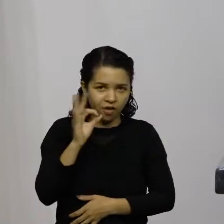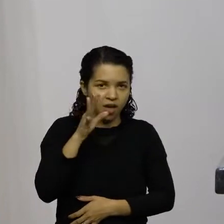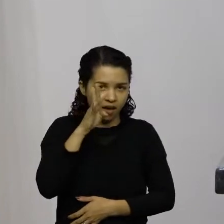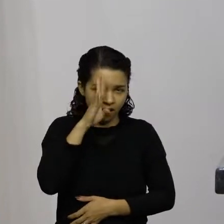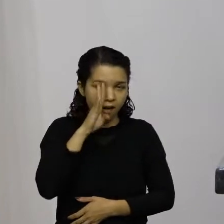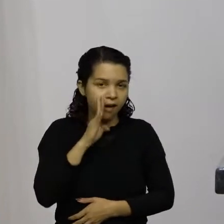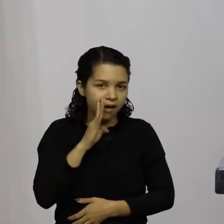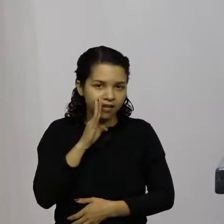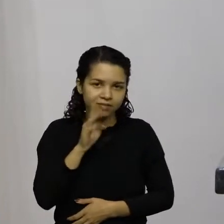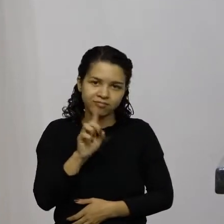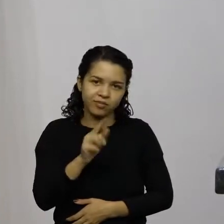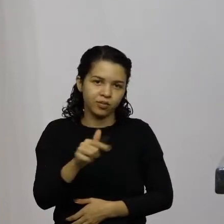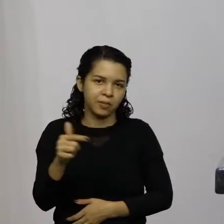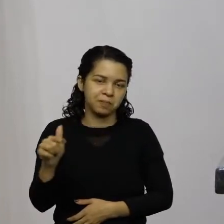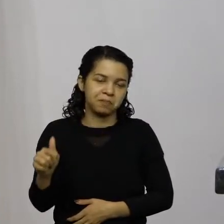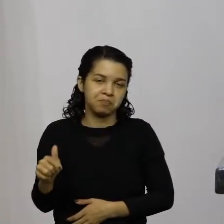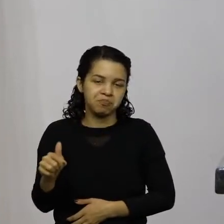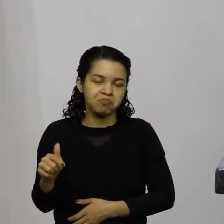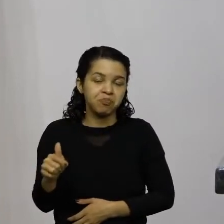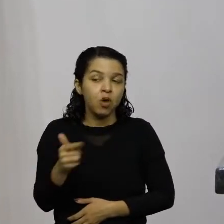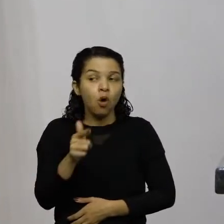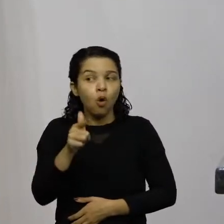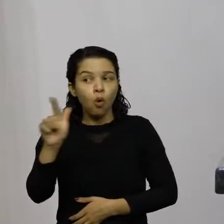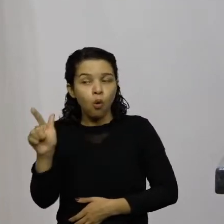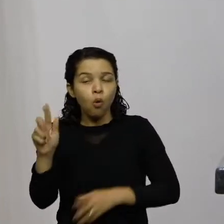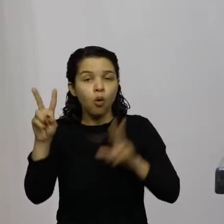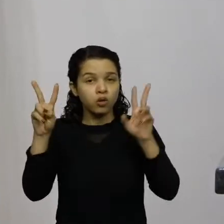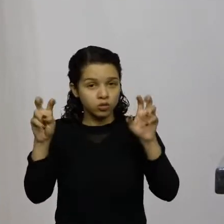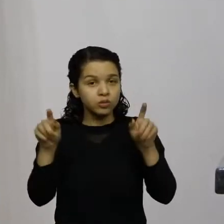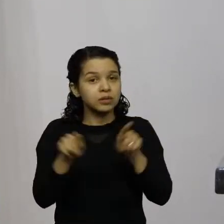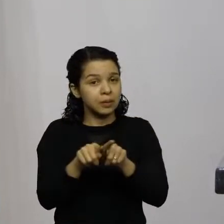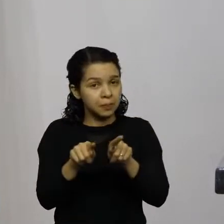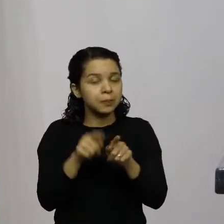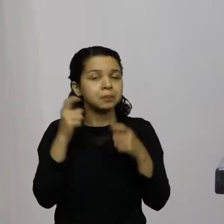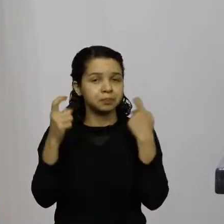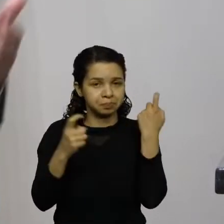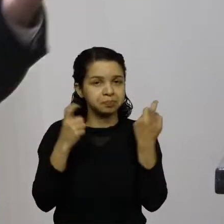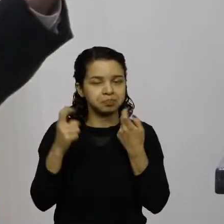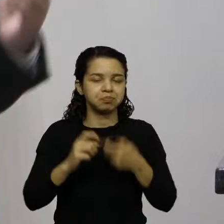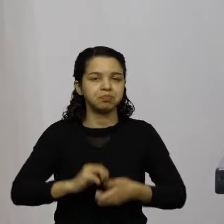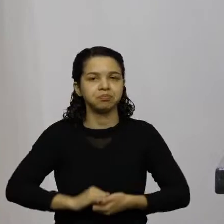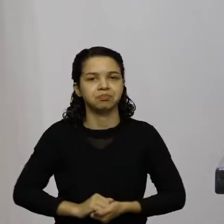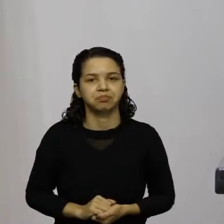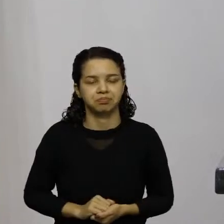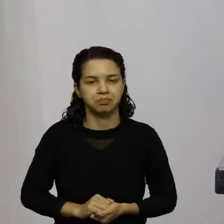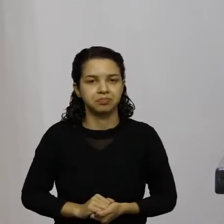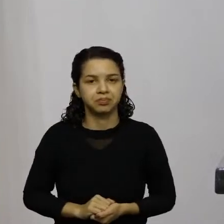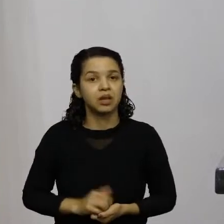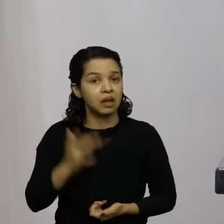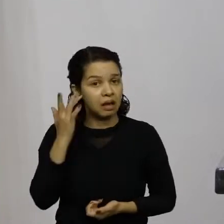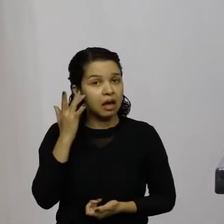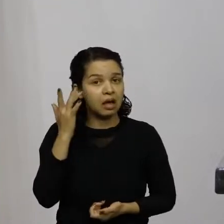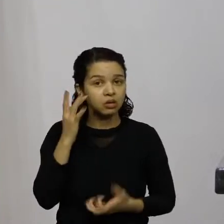preocupante também eu não sei eu acho que todos os deputados pelo menos os conservadores